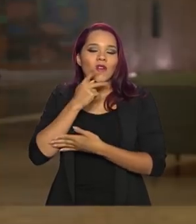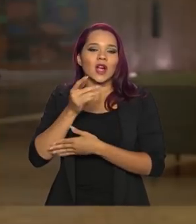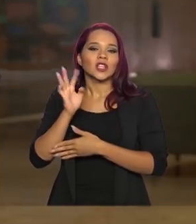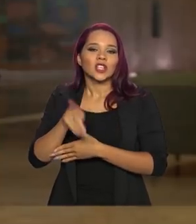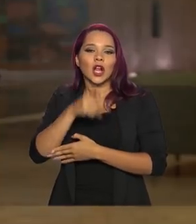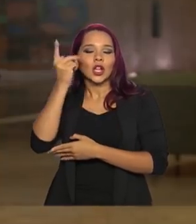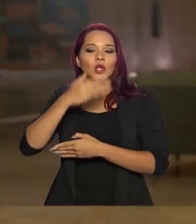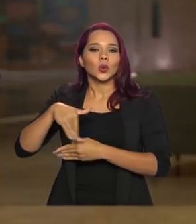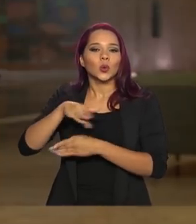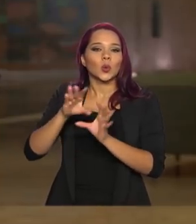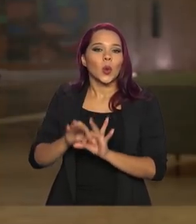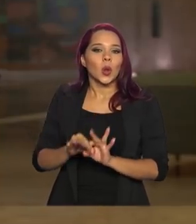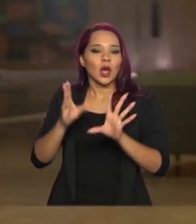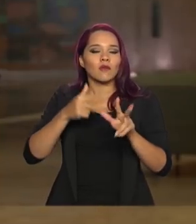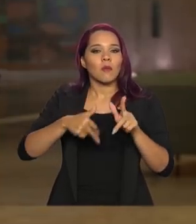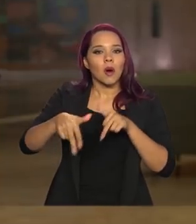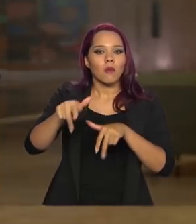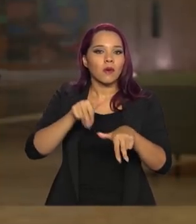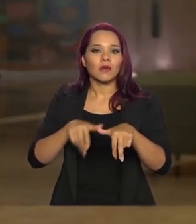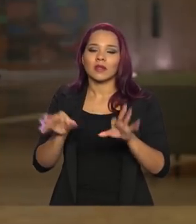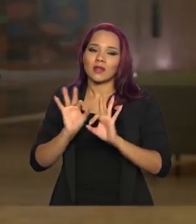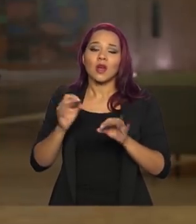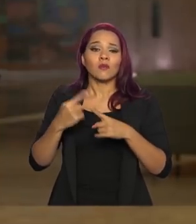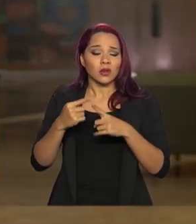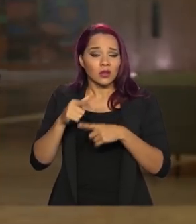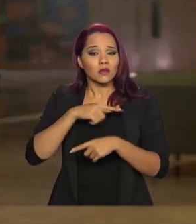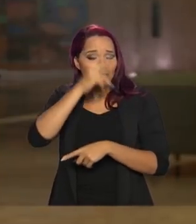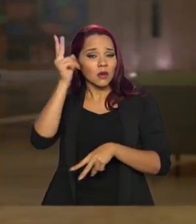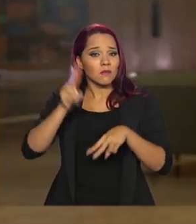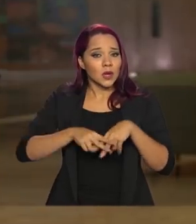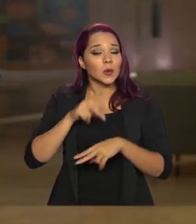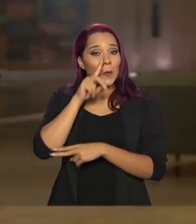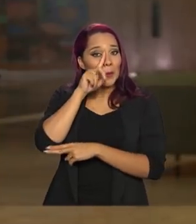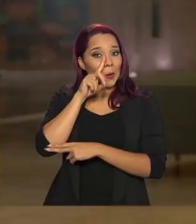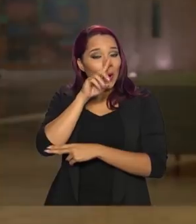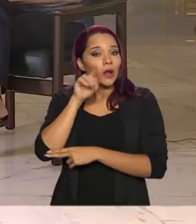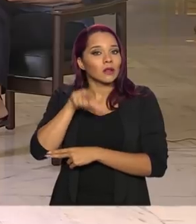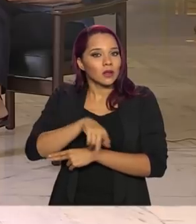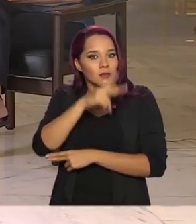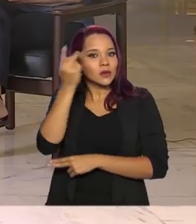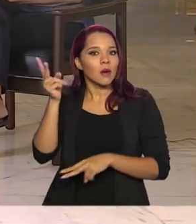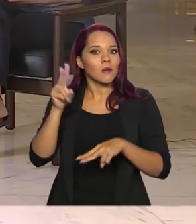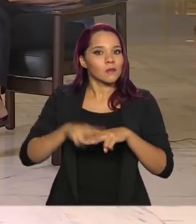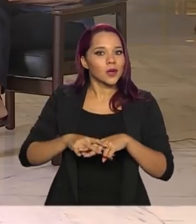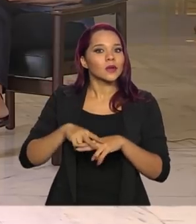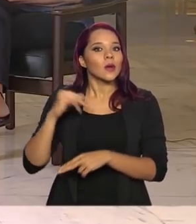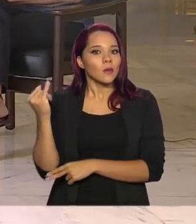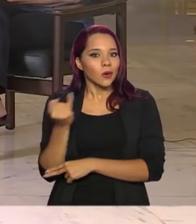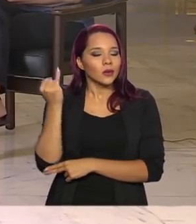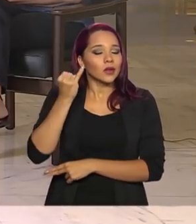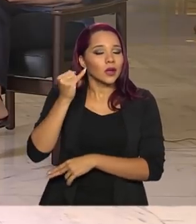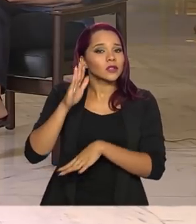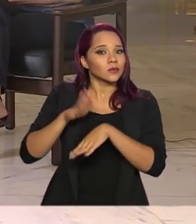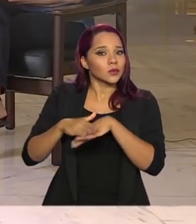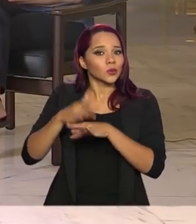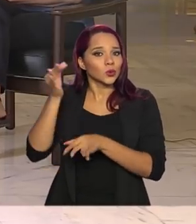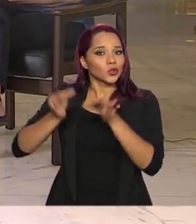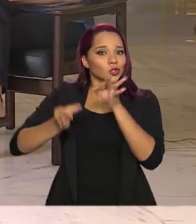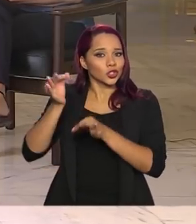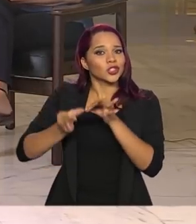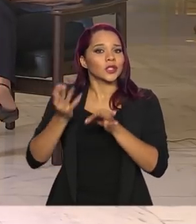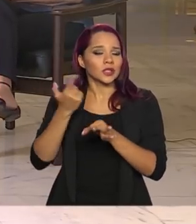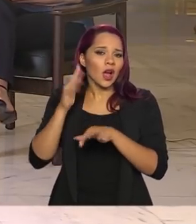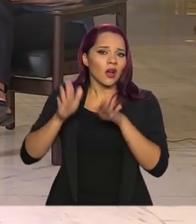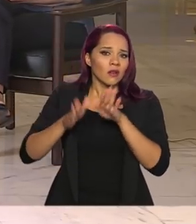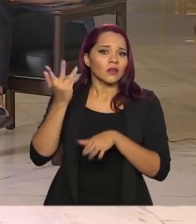colocarmos todos em liberdade, porque existem presos perigosos, existem presos que são importantes, até por uma questão de justiça, mesmo preso de colarinho